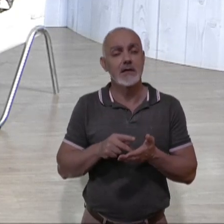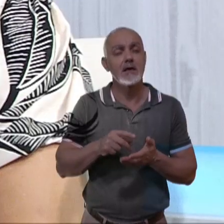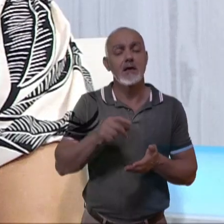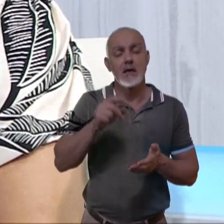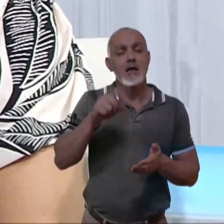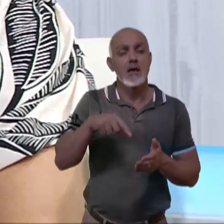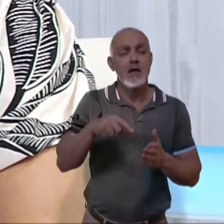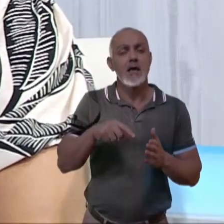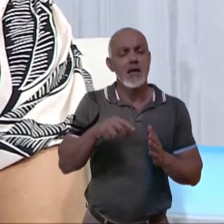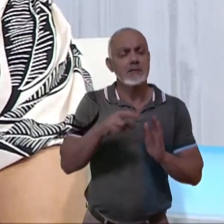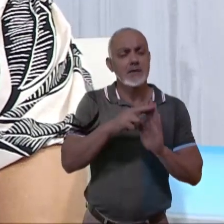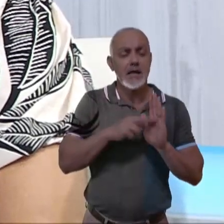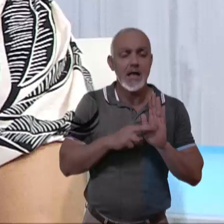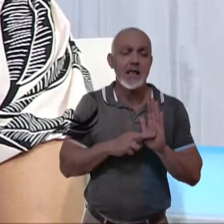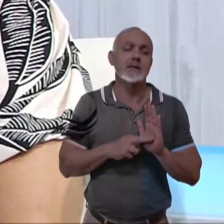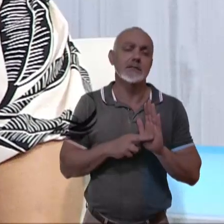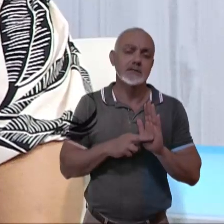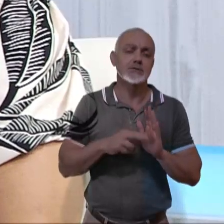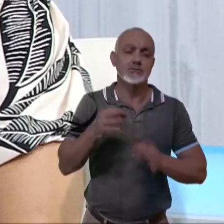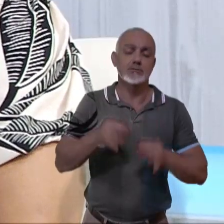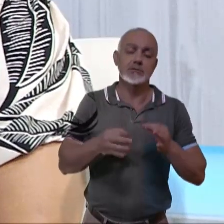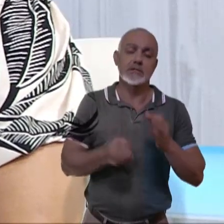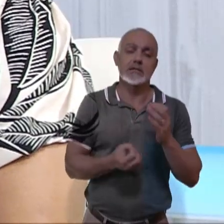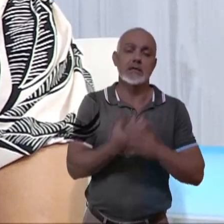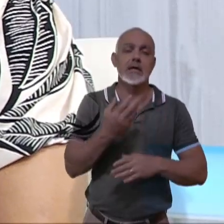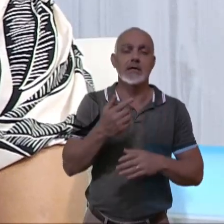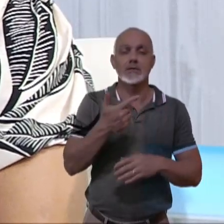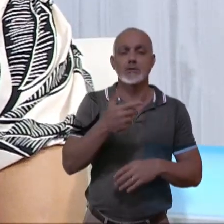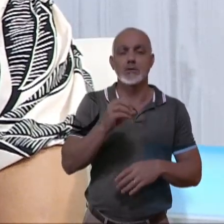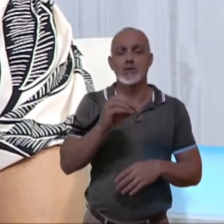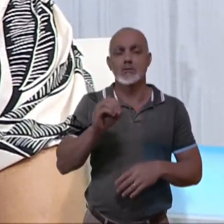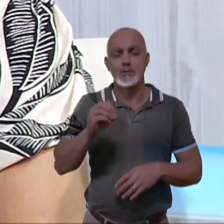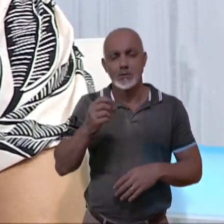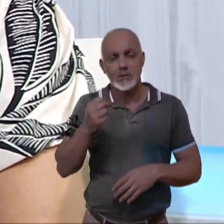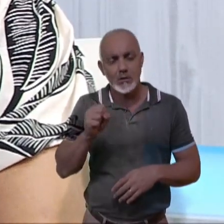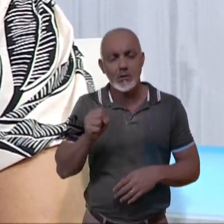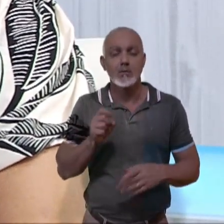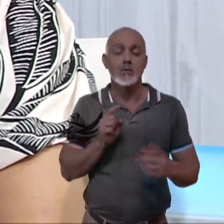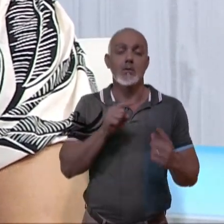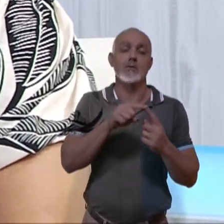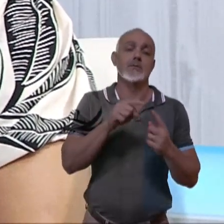criado em 2008, que visa justamente